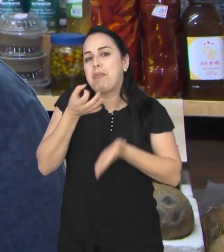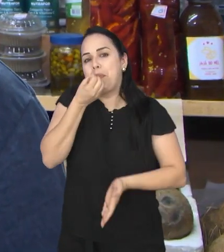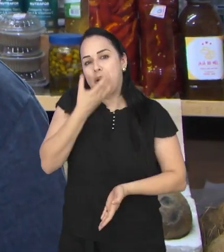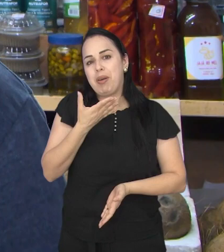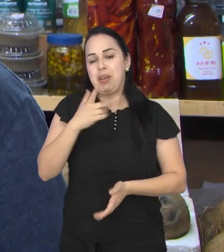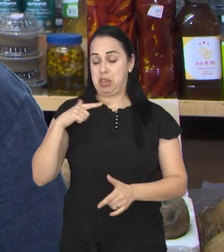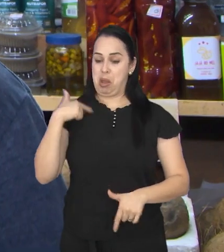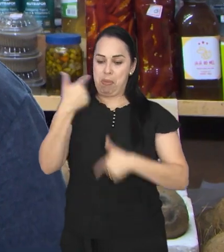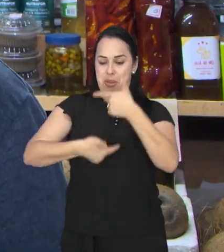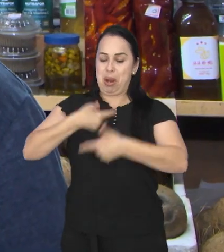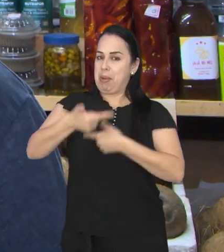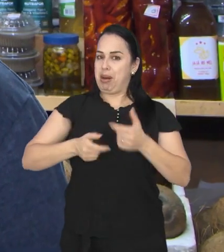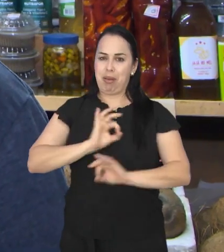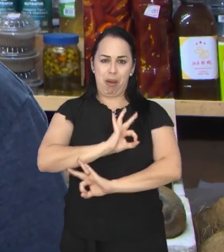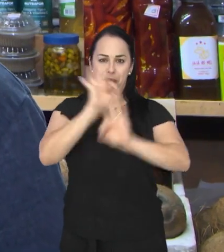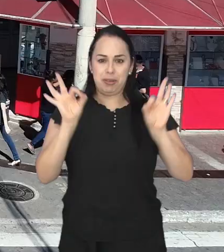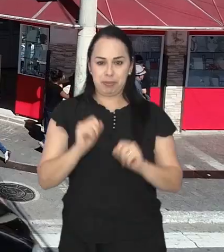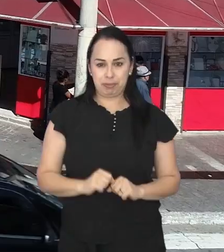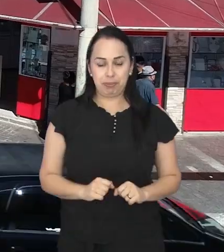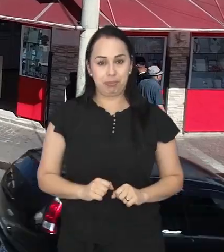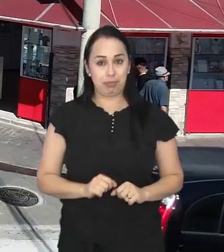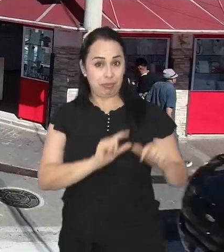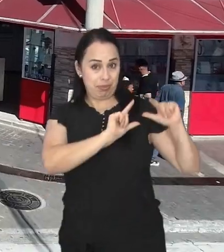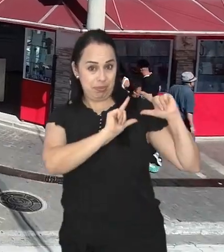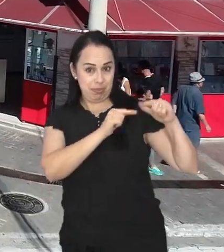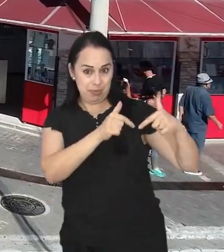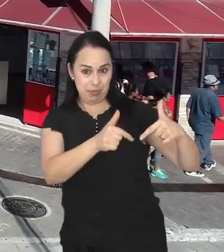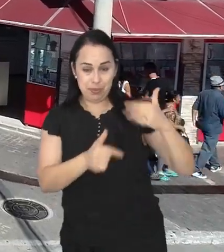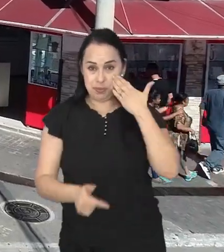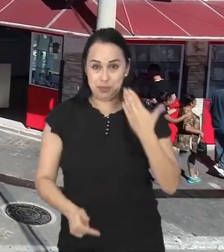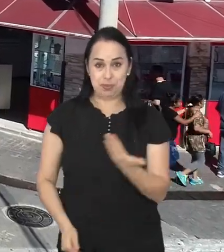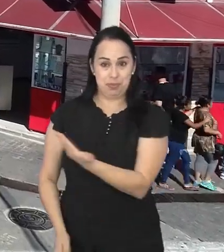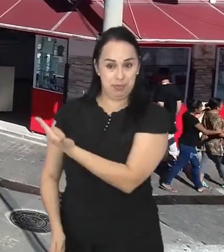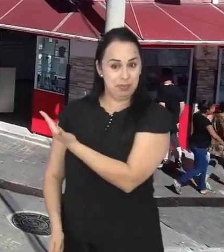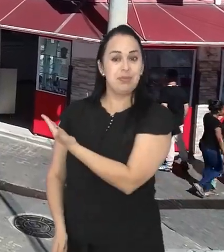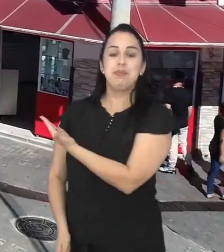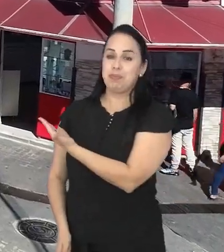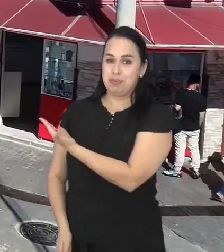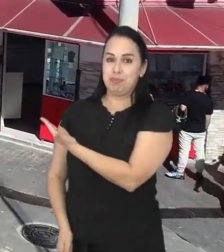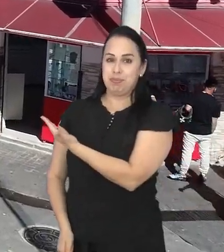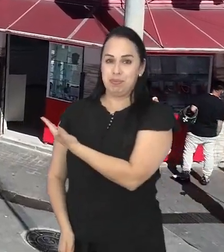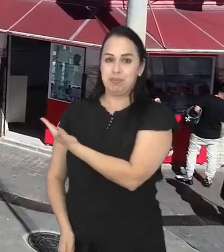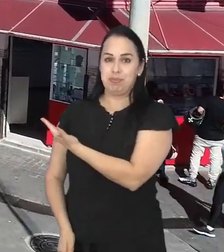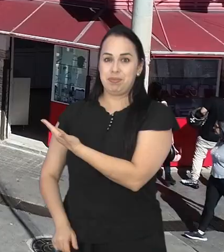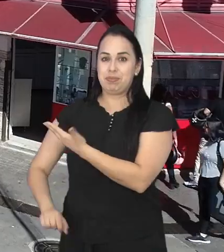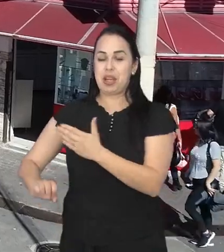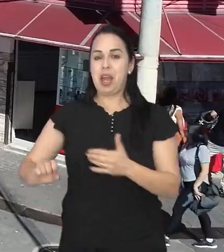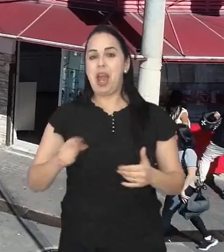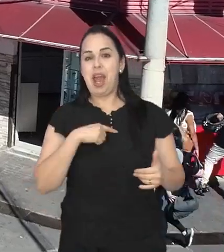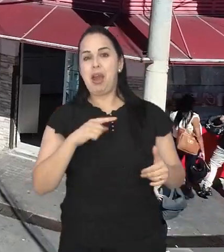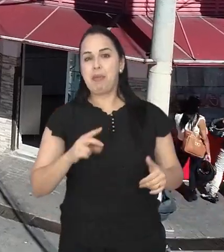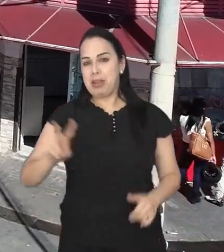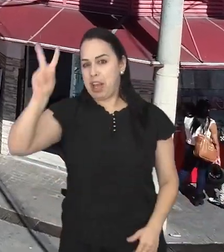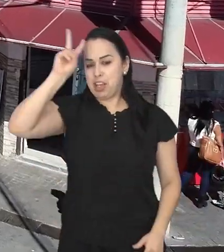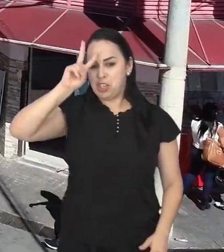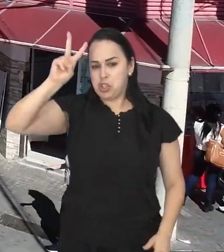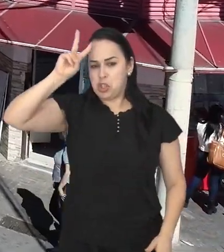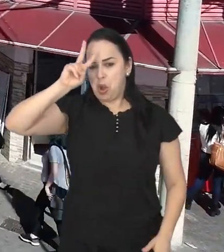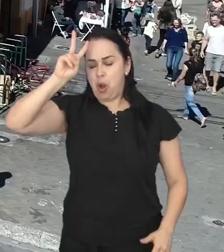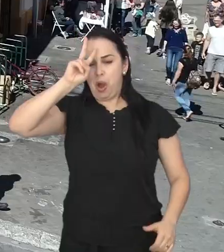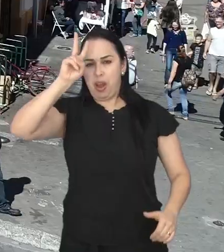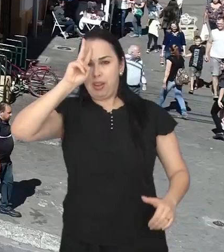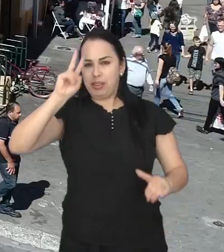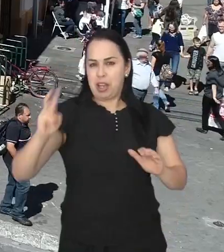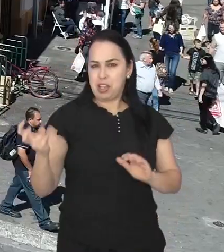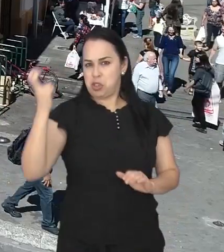gente, trabalham com a gente também. Muito bom. O tradicional Mercado Municipal de São José dos Campos é um dos nossos patrimônios históricos.